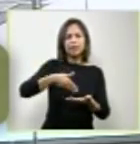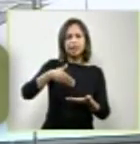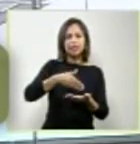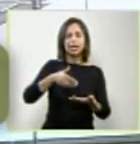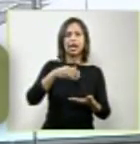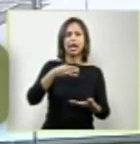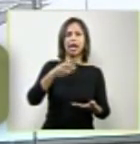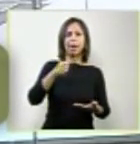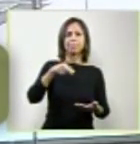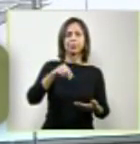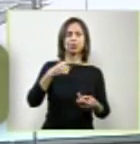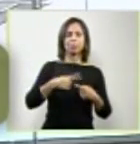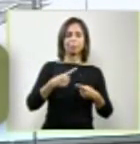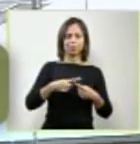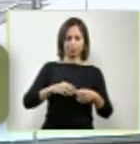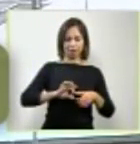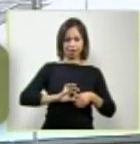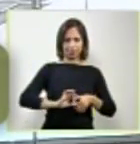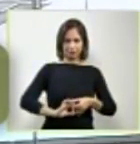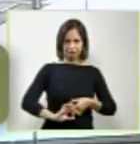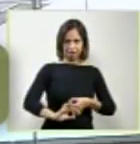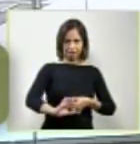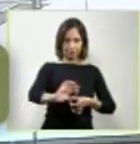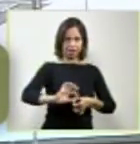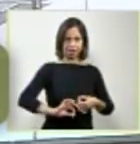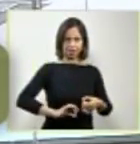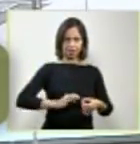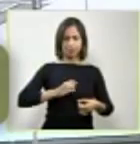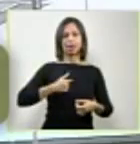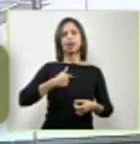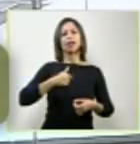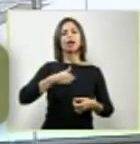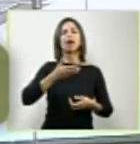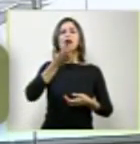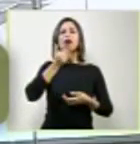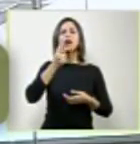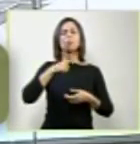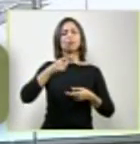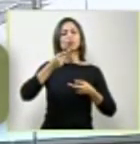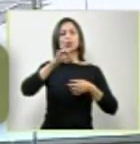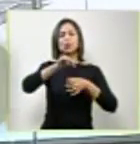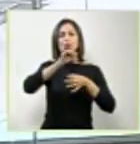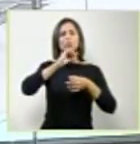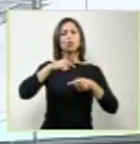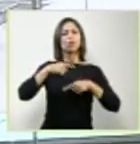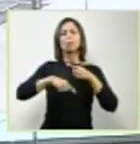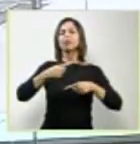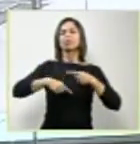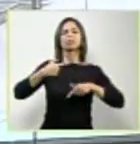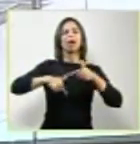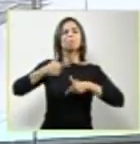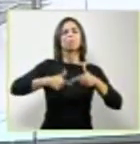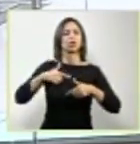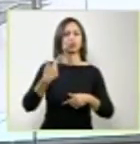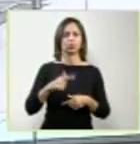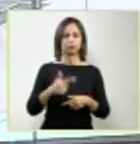há uma contínua produção, e isso é muito comum, essa associação. E essa condição de